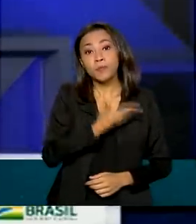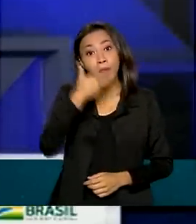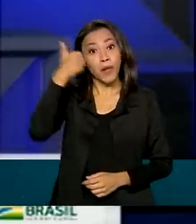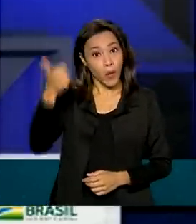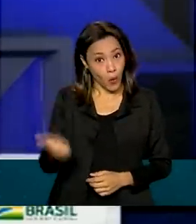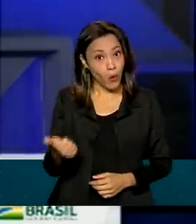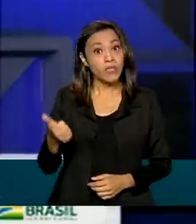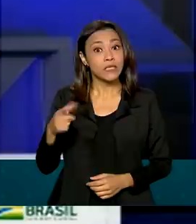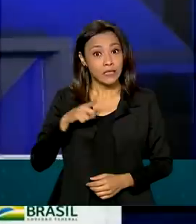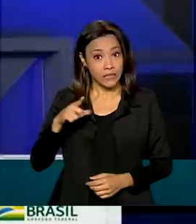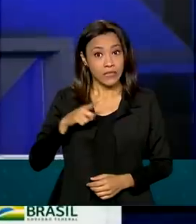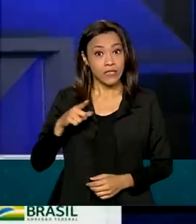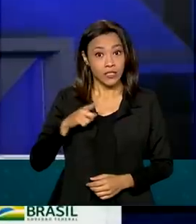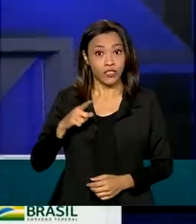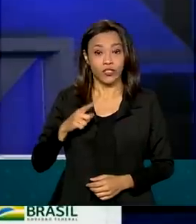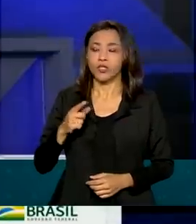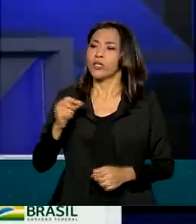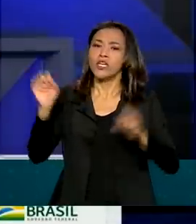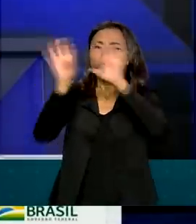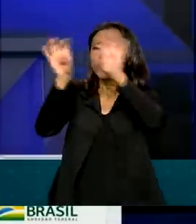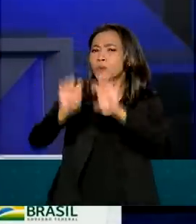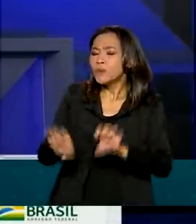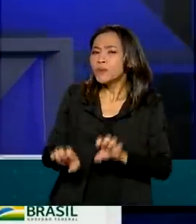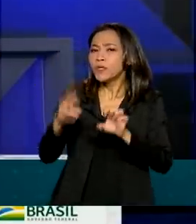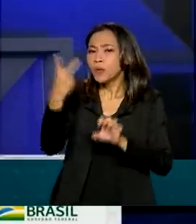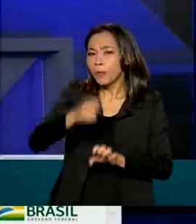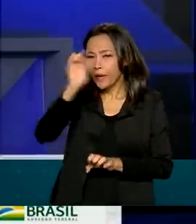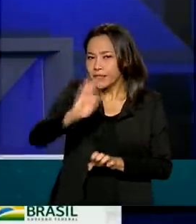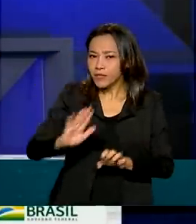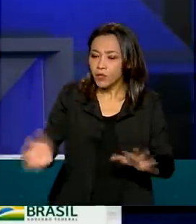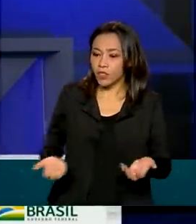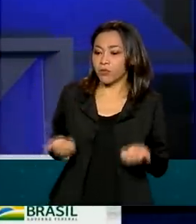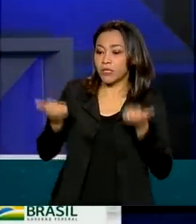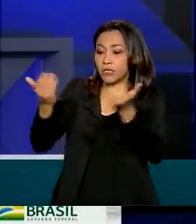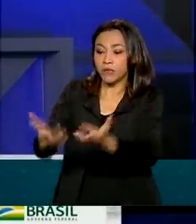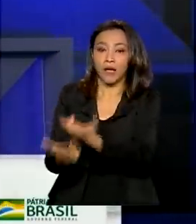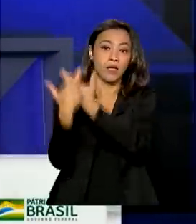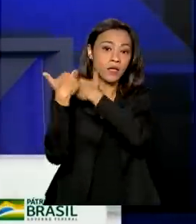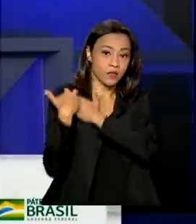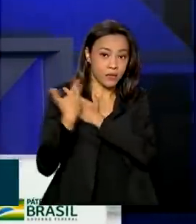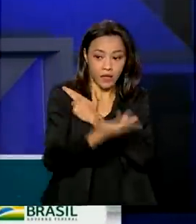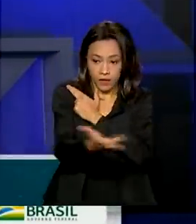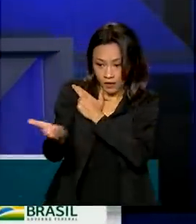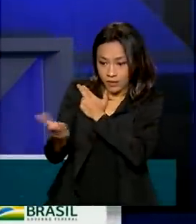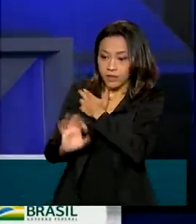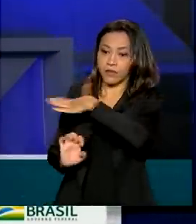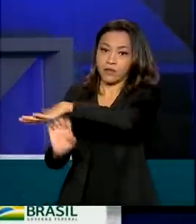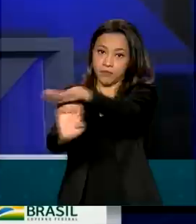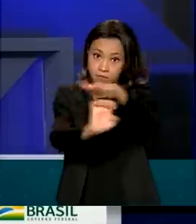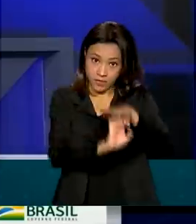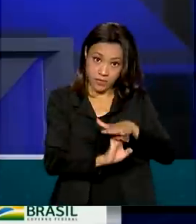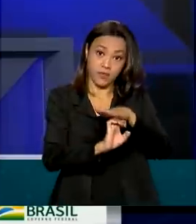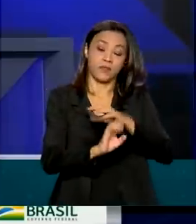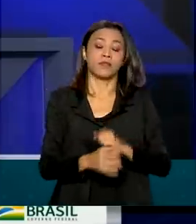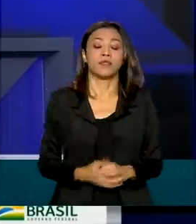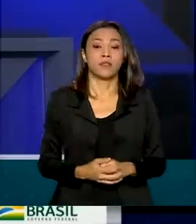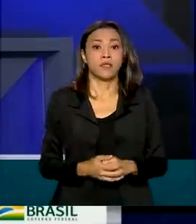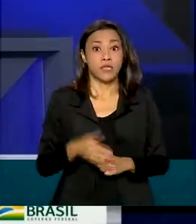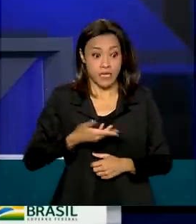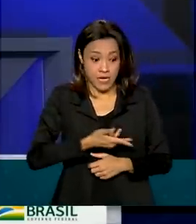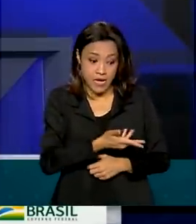nós temos de infraestrutura no Brasil estão sendo transferidos para a iniciativa privada. E muitos desses ativos